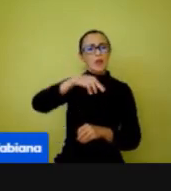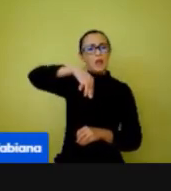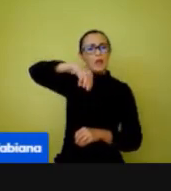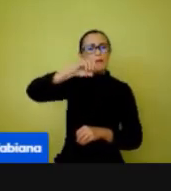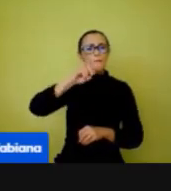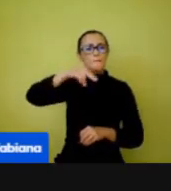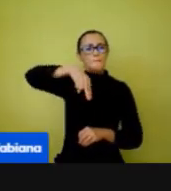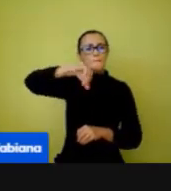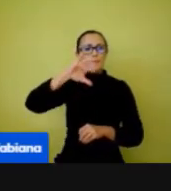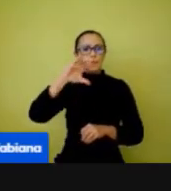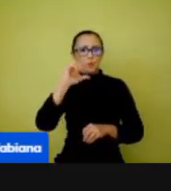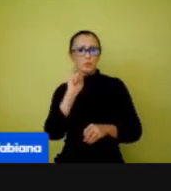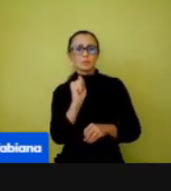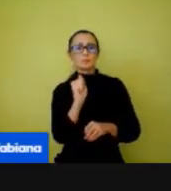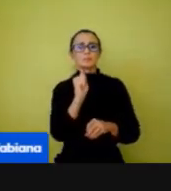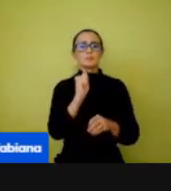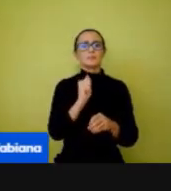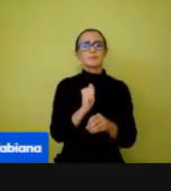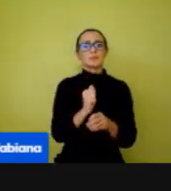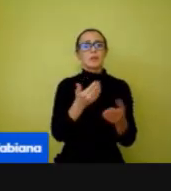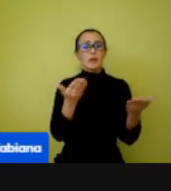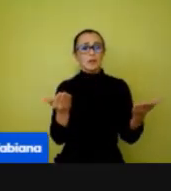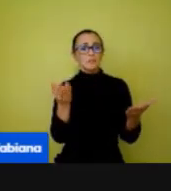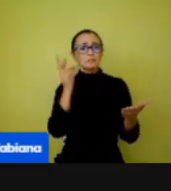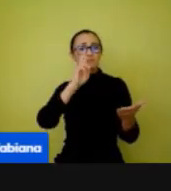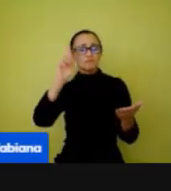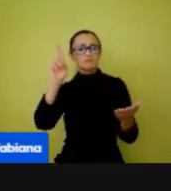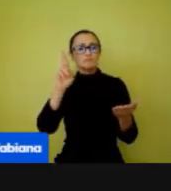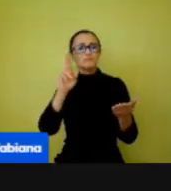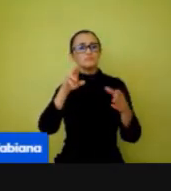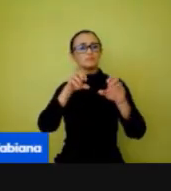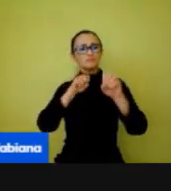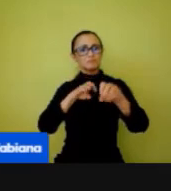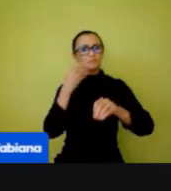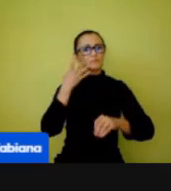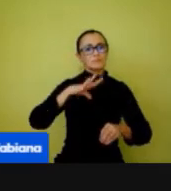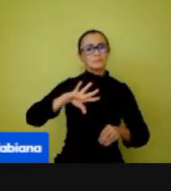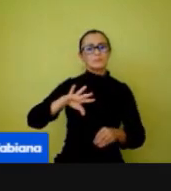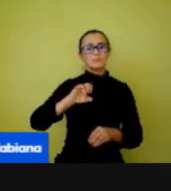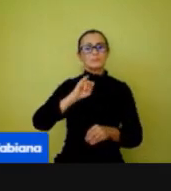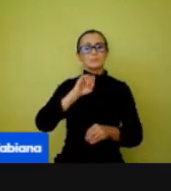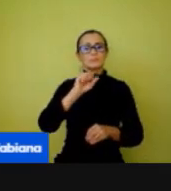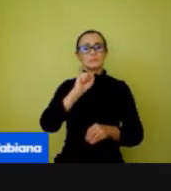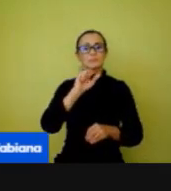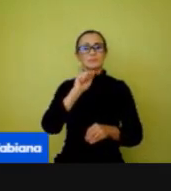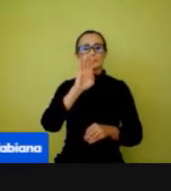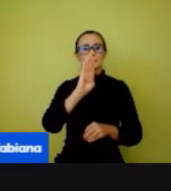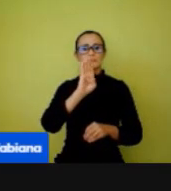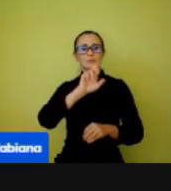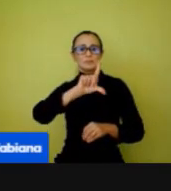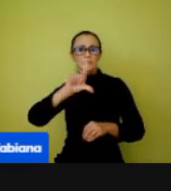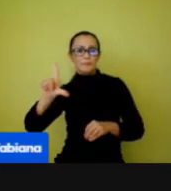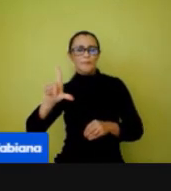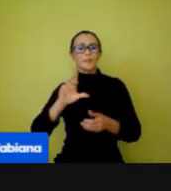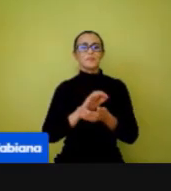Oliveira Inácio Prestes, e a gerente de educação infantil, Isabel Correia. Próximo slide.